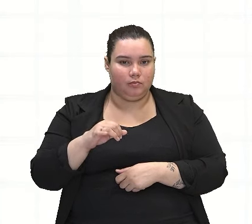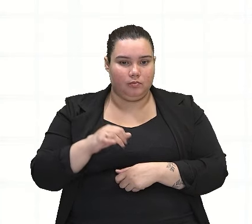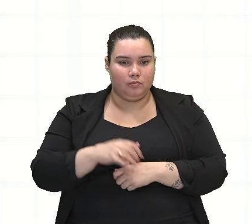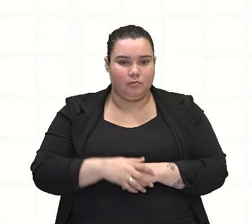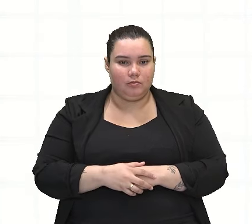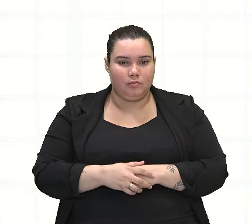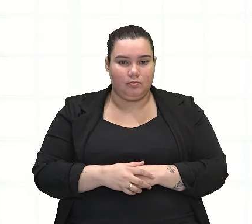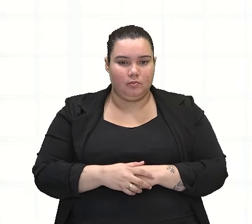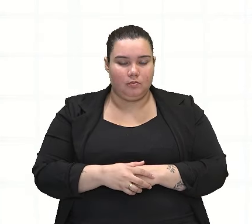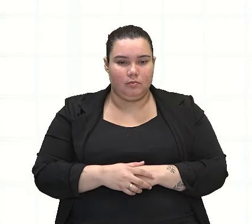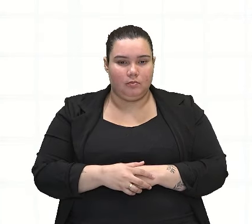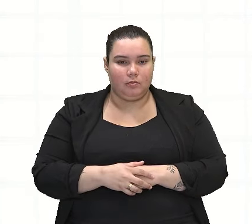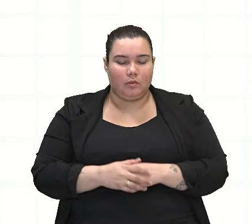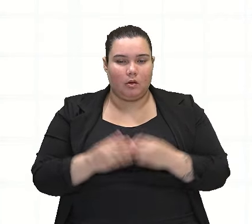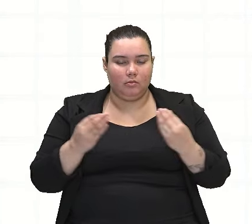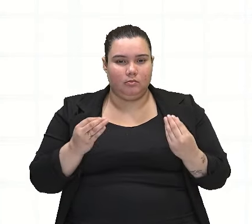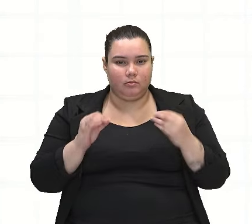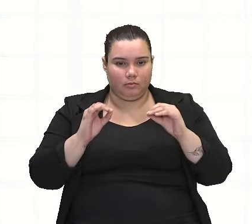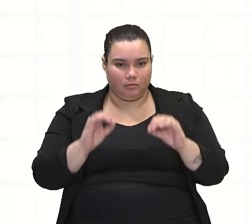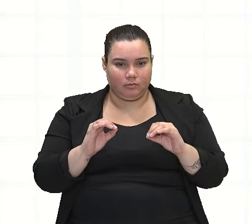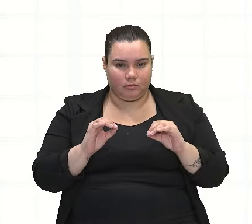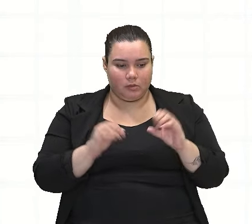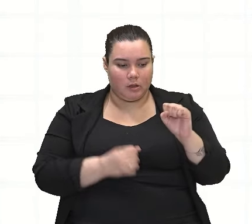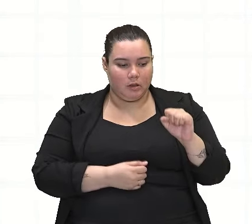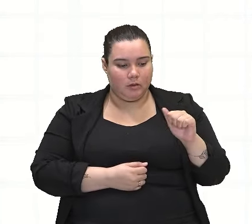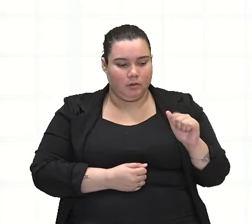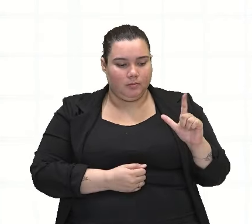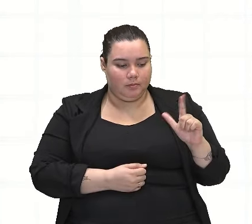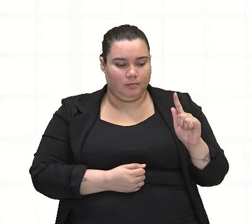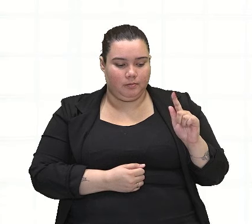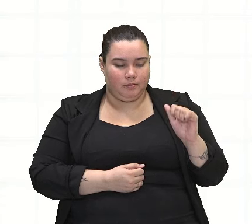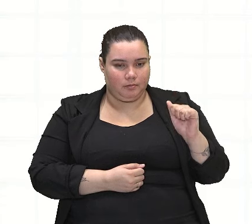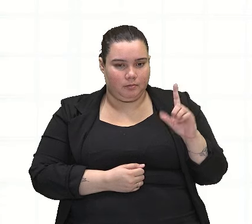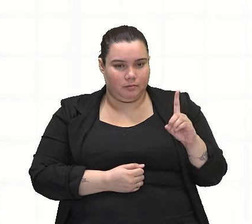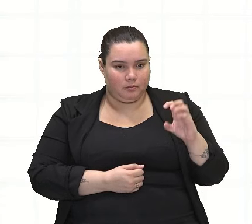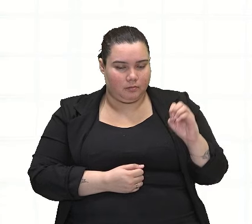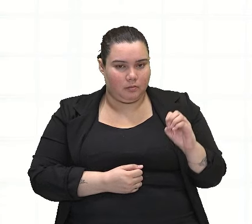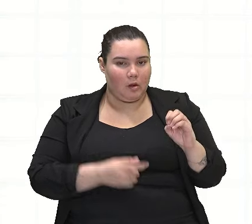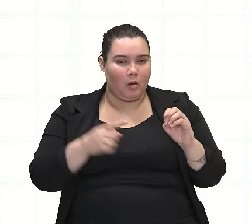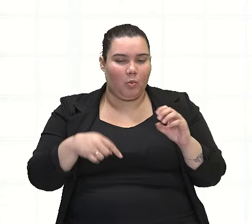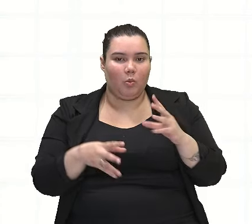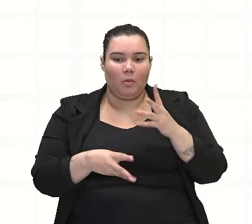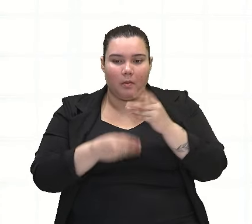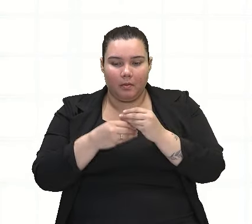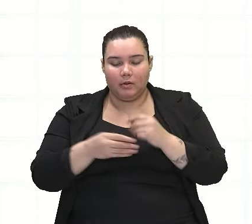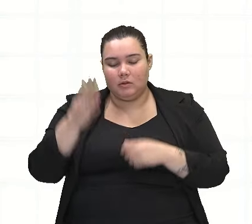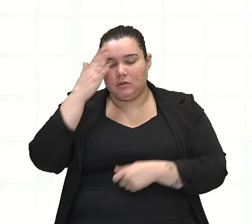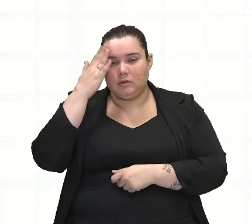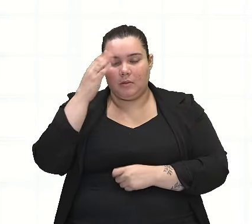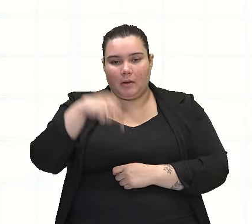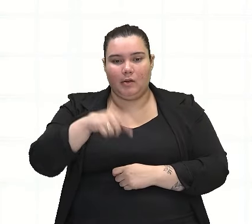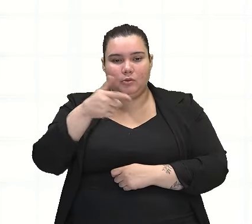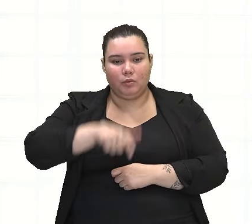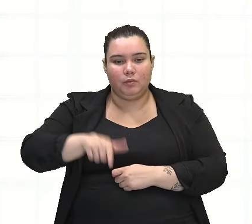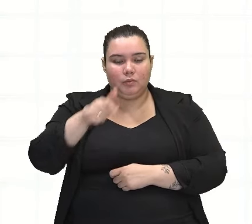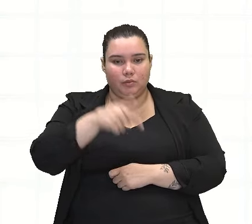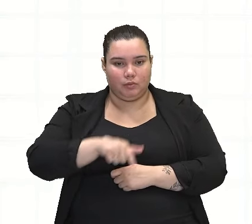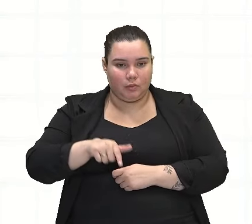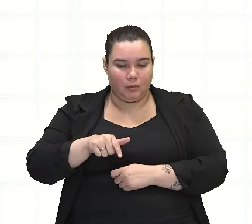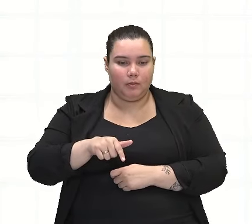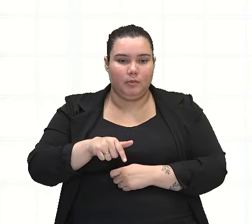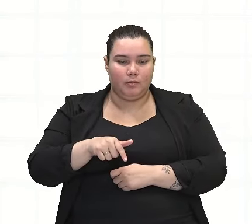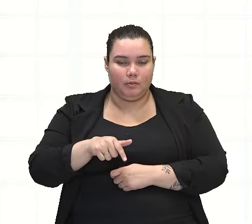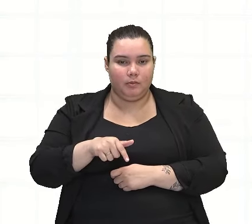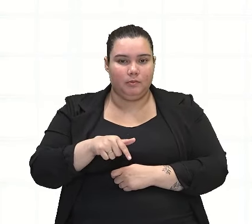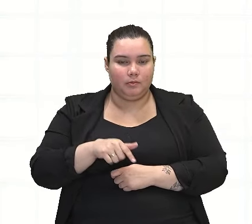E colocar a palavra salgado já reforça essa ideia de repetição, né? Então, percebam que a ideia de salgado já